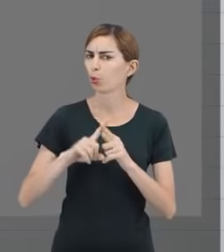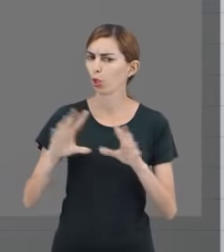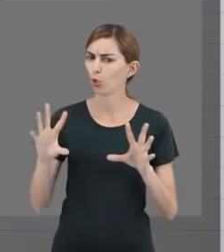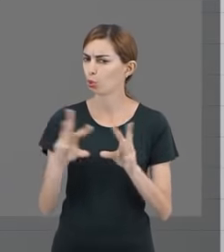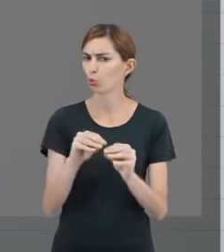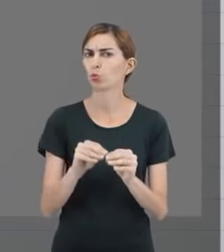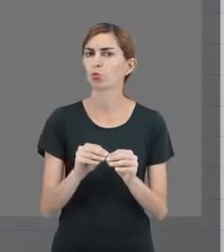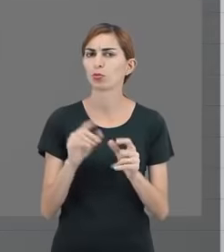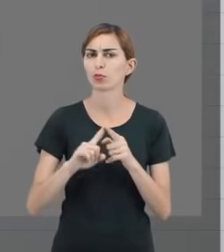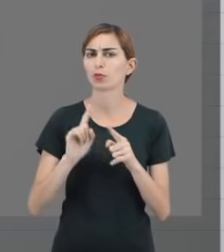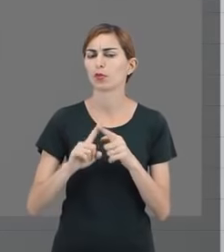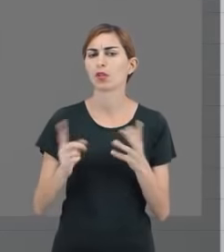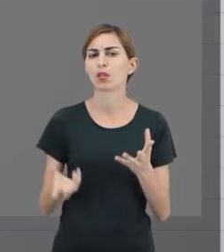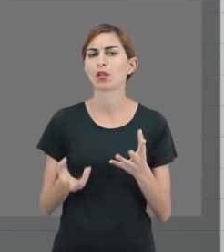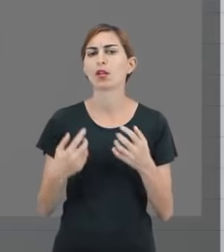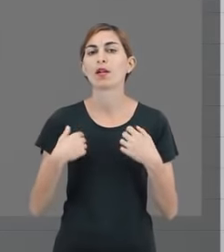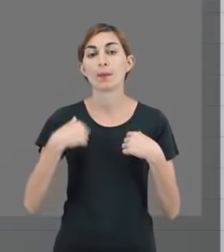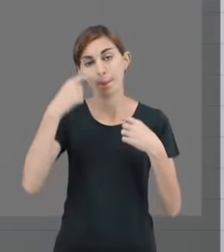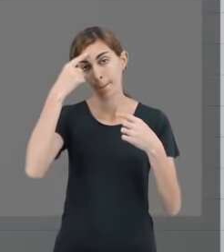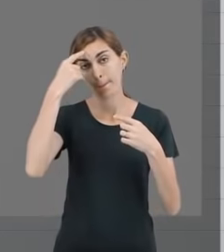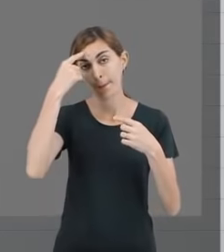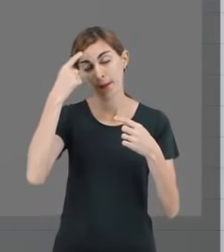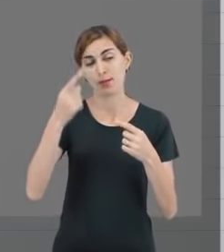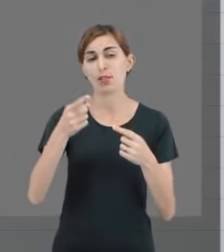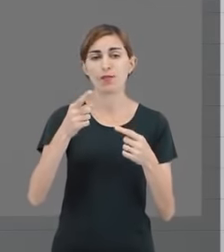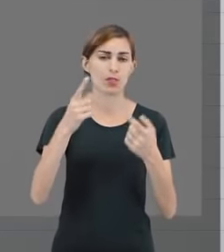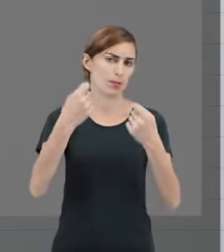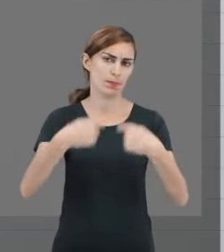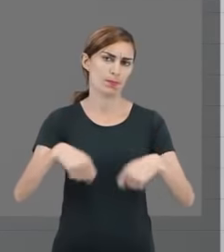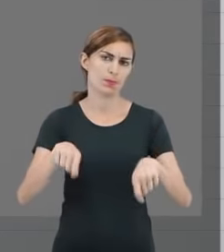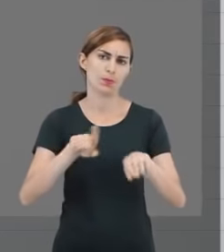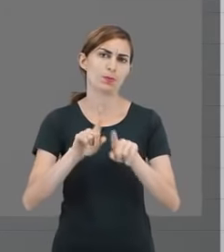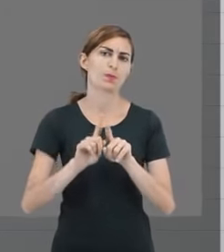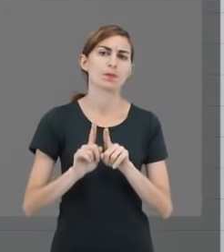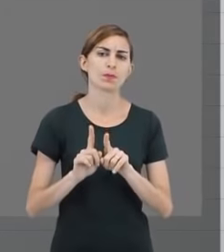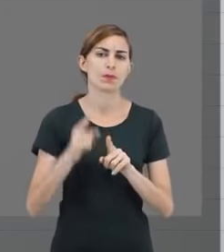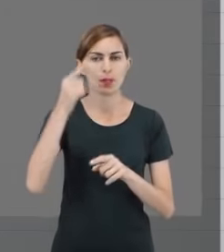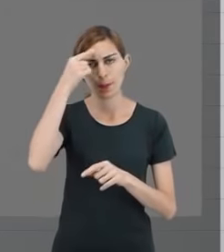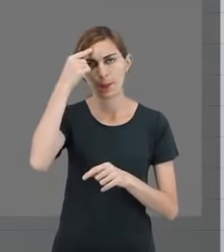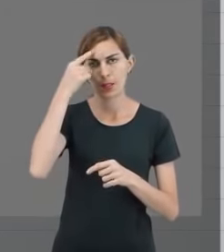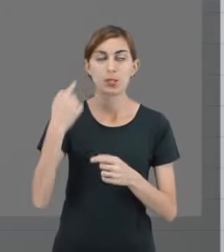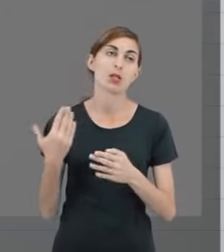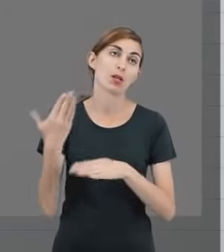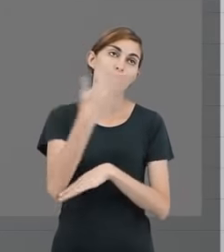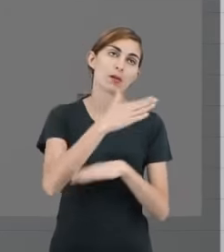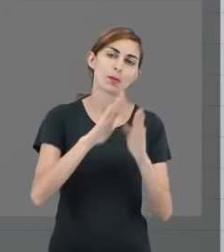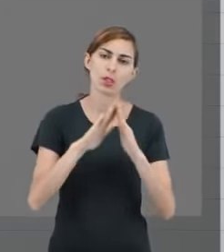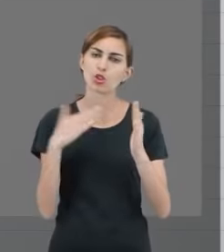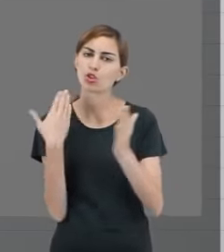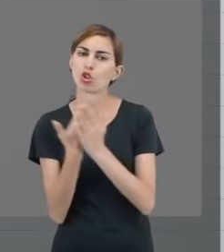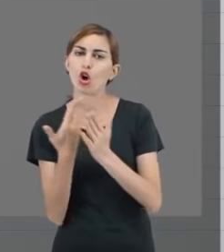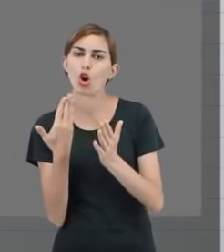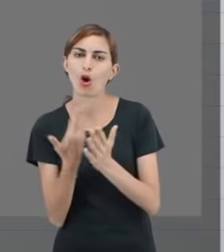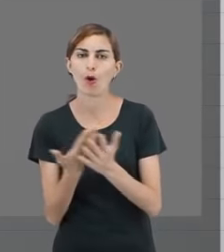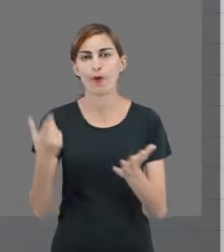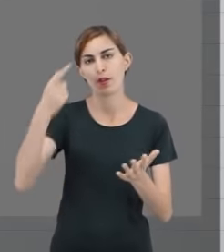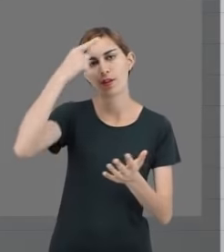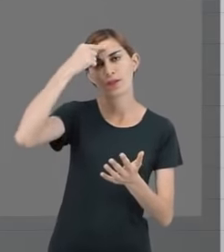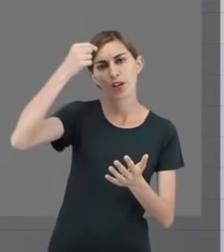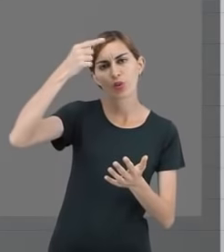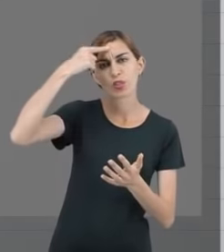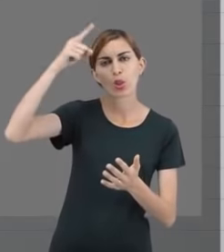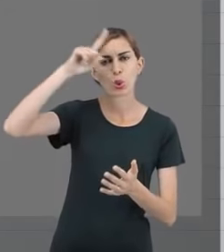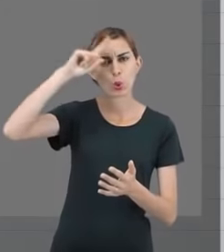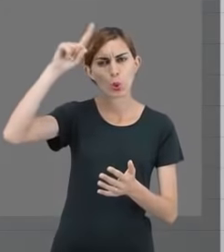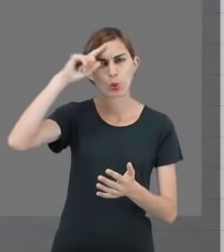tudo isso? Por quê? Imagine que você não precisa, certo? Ir para a escola, para a faculdade,